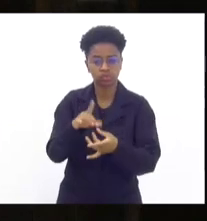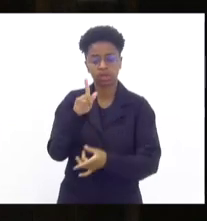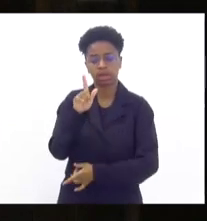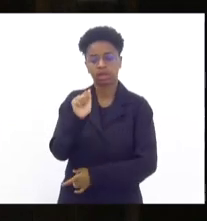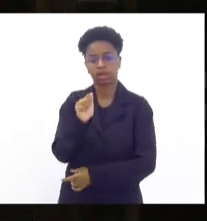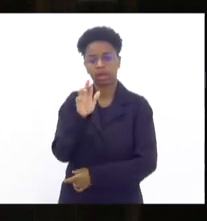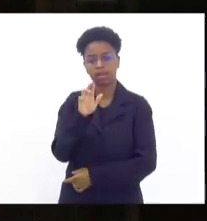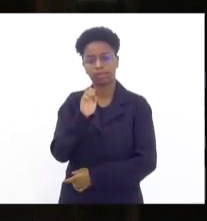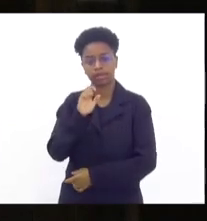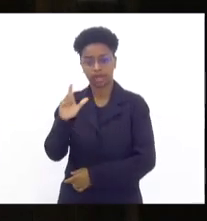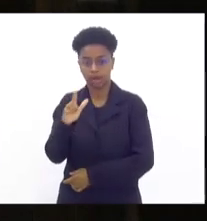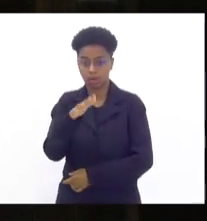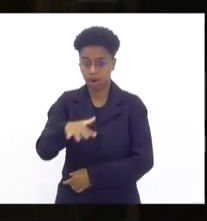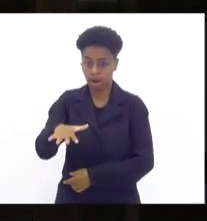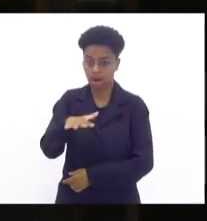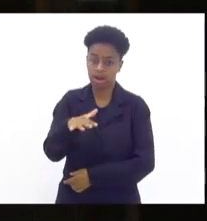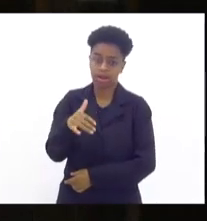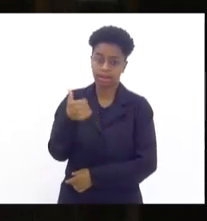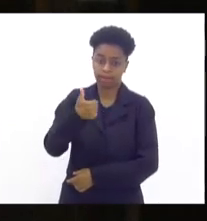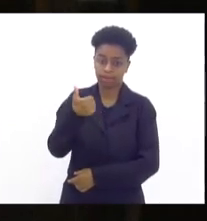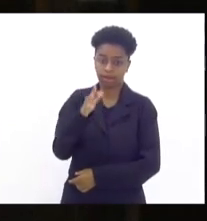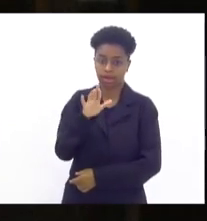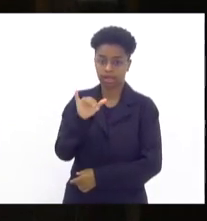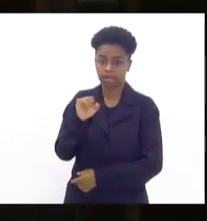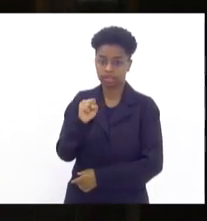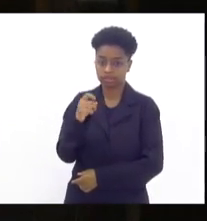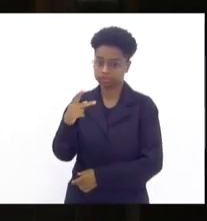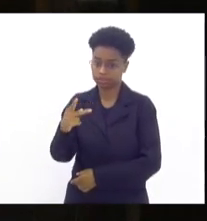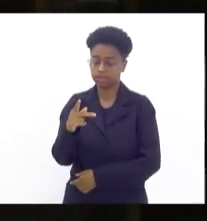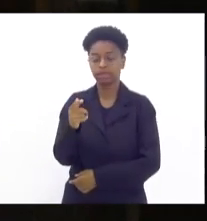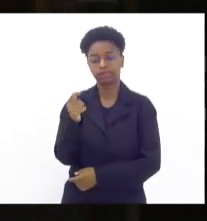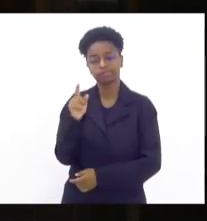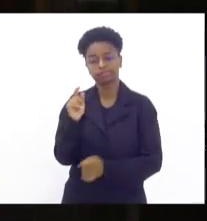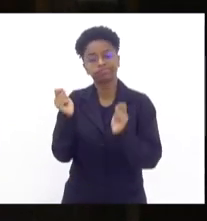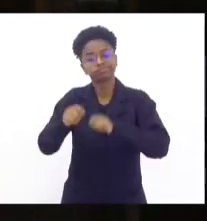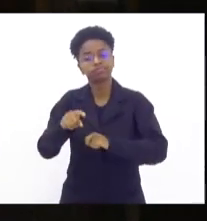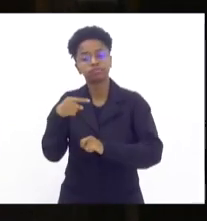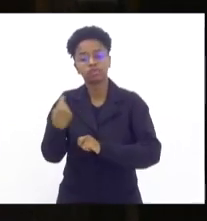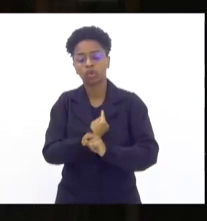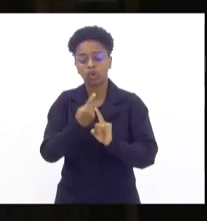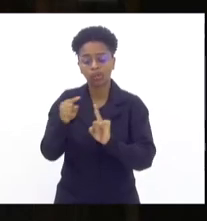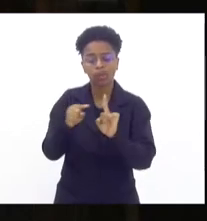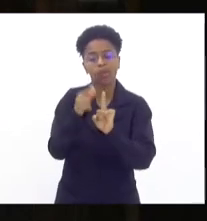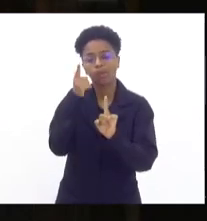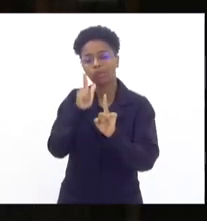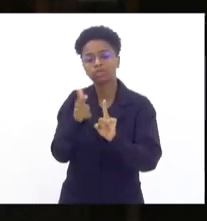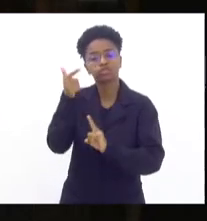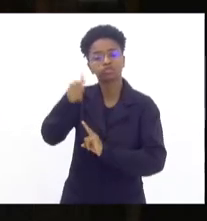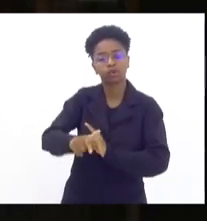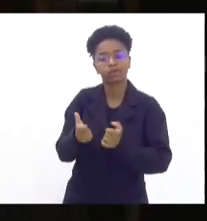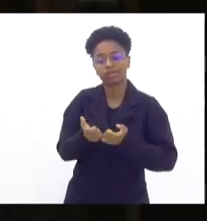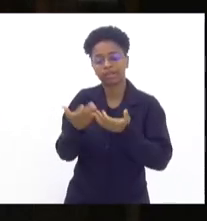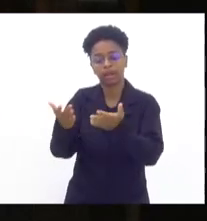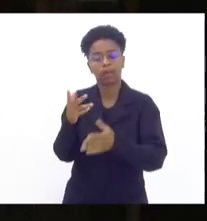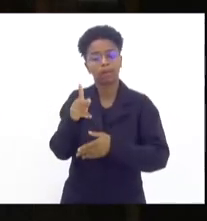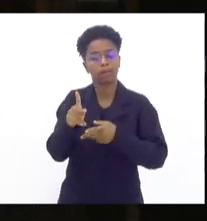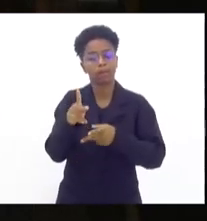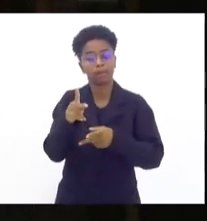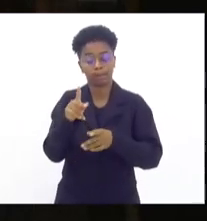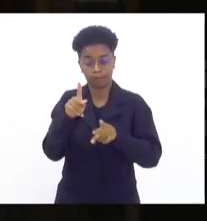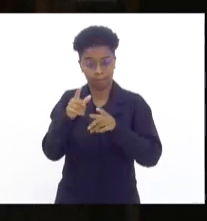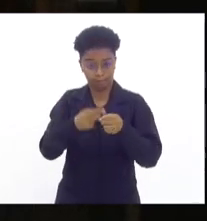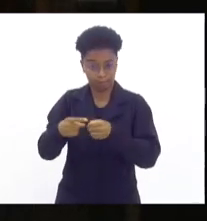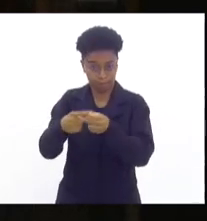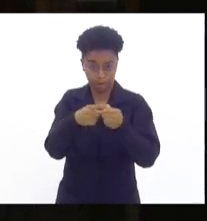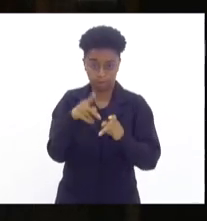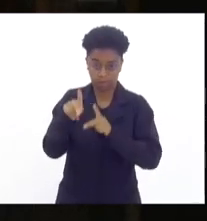Ferrando, na área da primeira rispe, para que a gente devolva os bairros para a população de bem. e ao